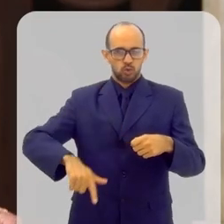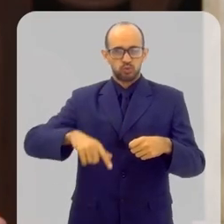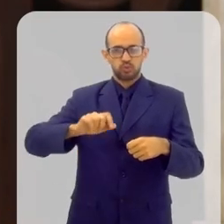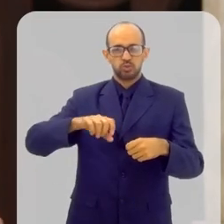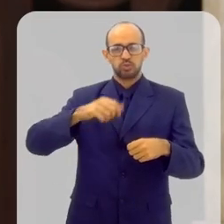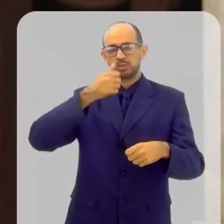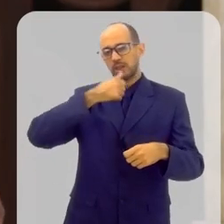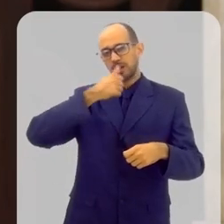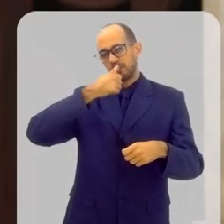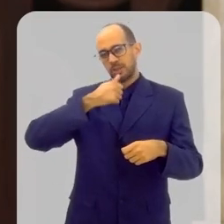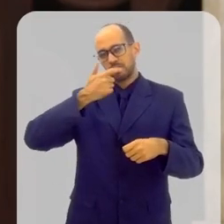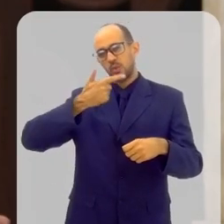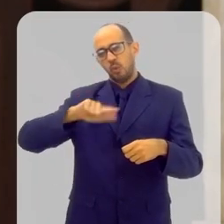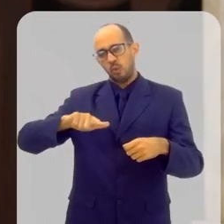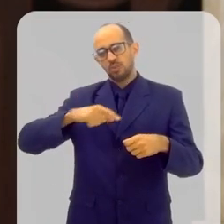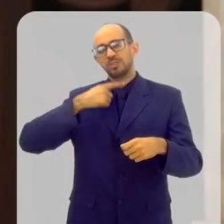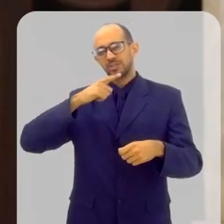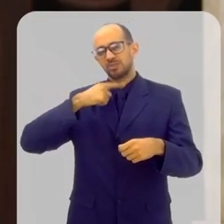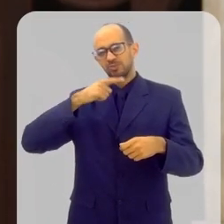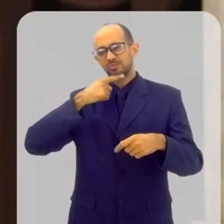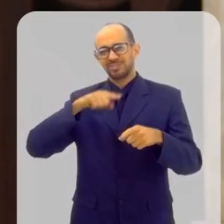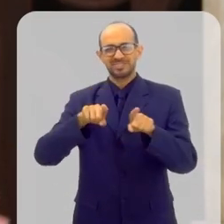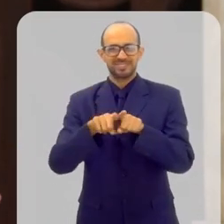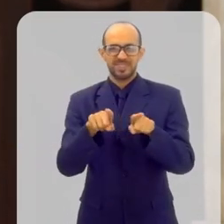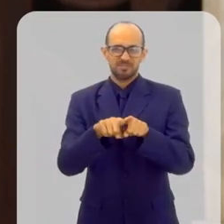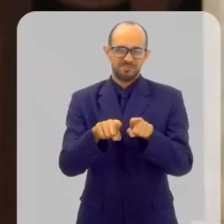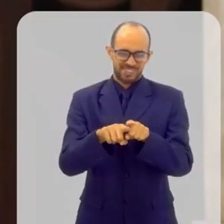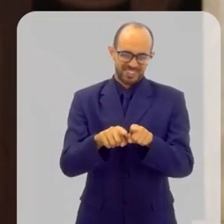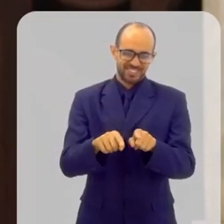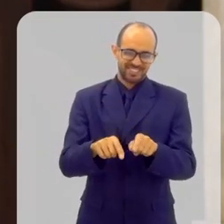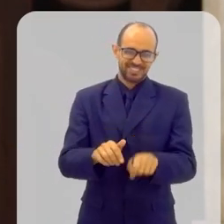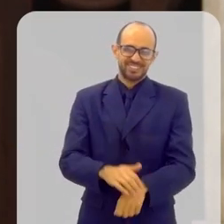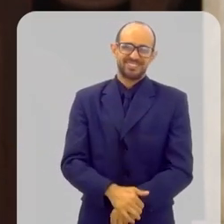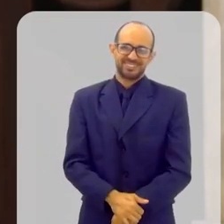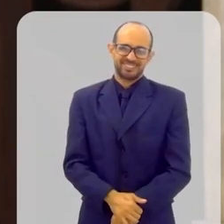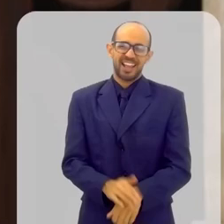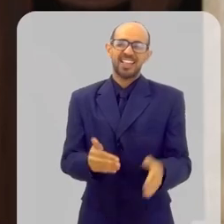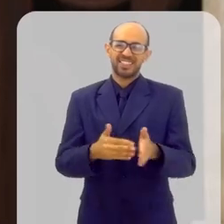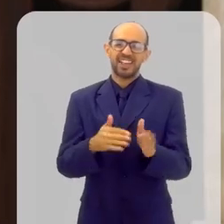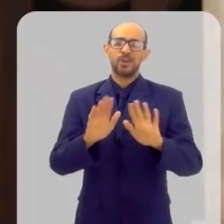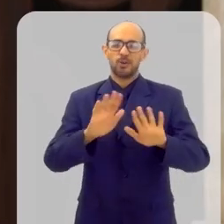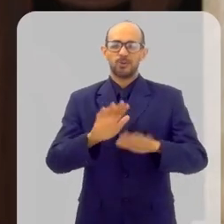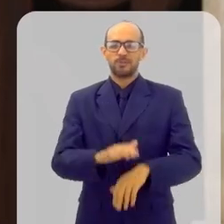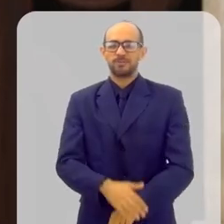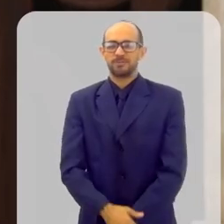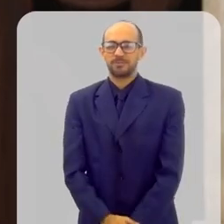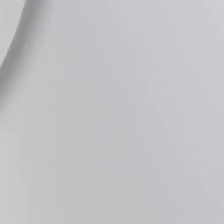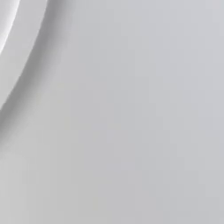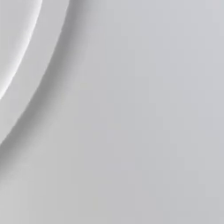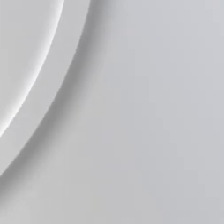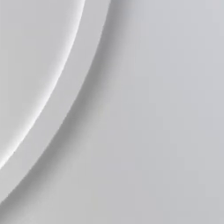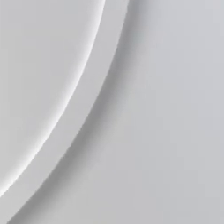sacramentos, mas com outras coisas que a gente pretende tirar do Padre Vitor. Até daqui a pouco.